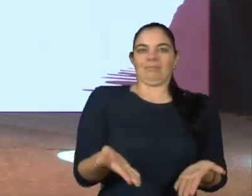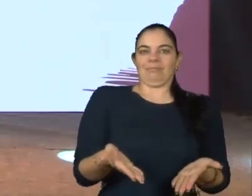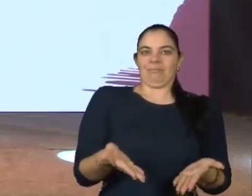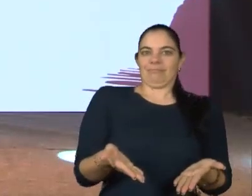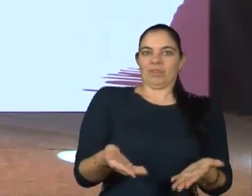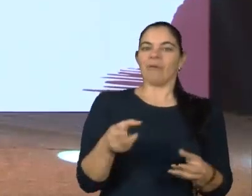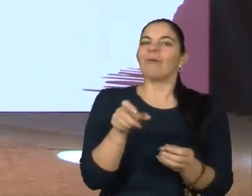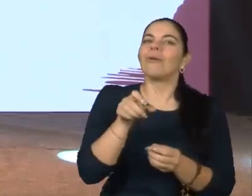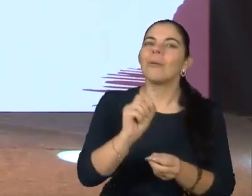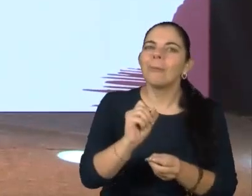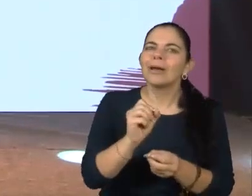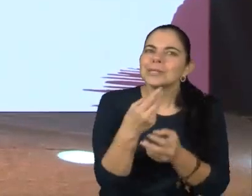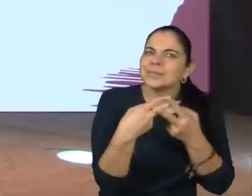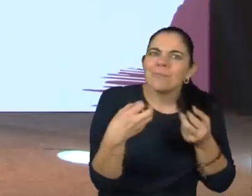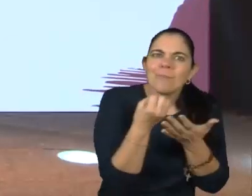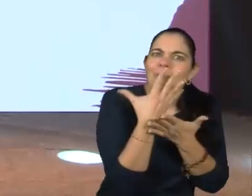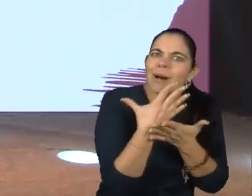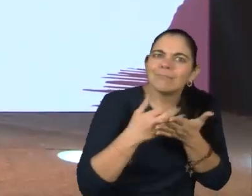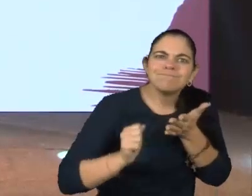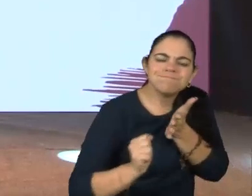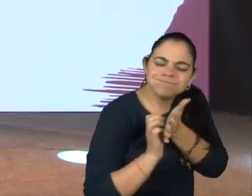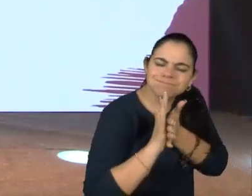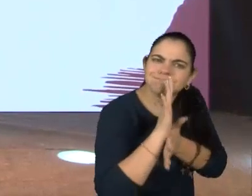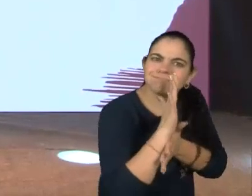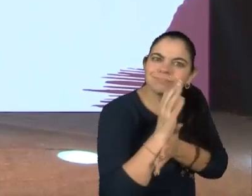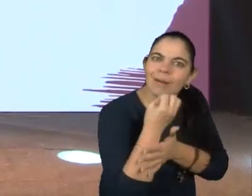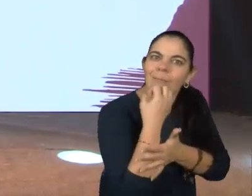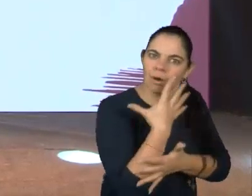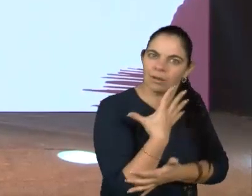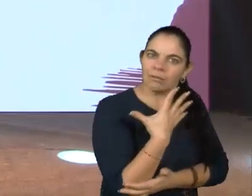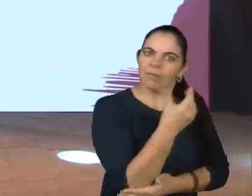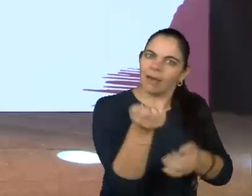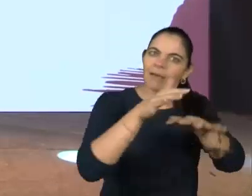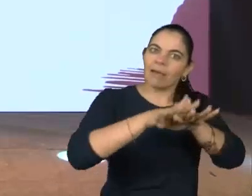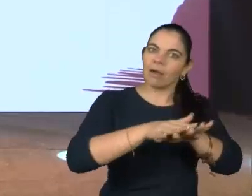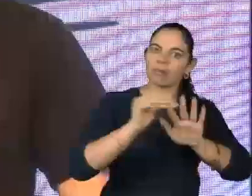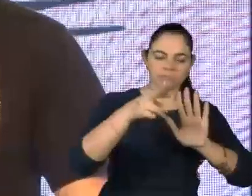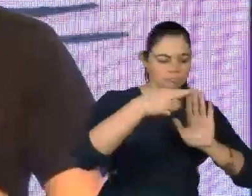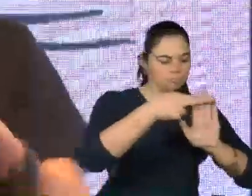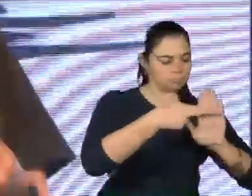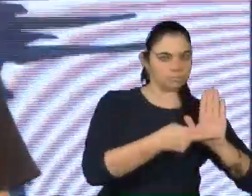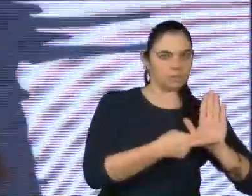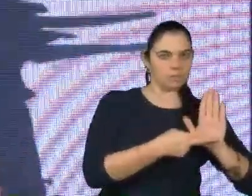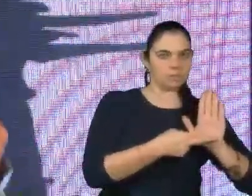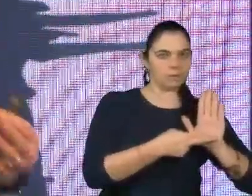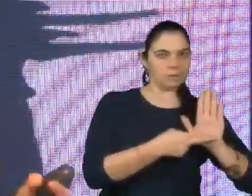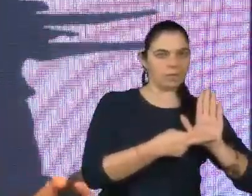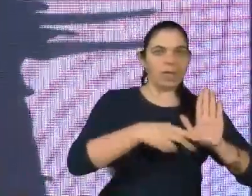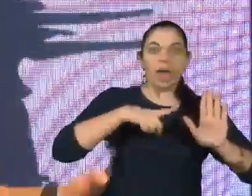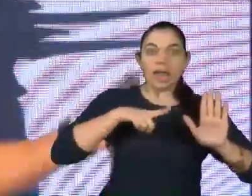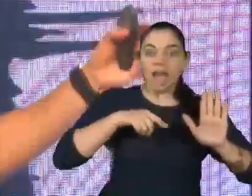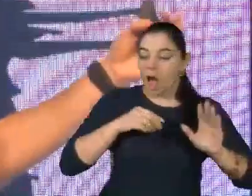os benefícios da inclusão são os pré-requisitos. Preparam o